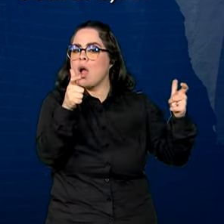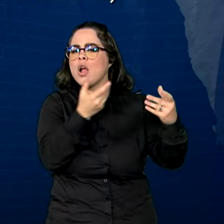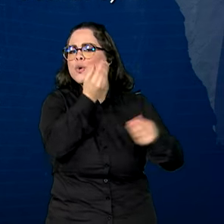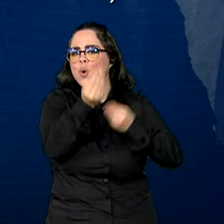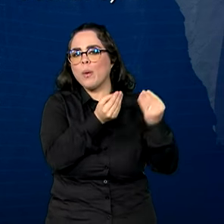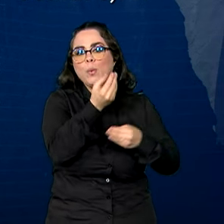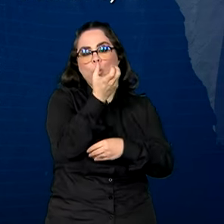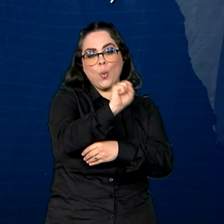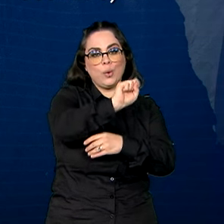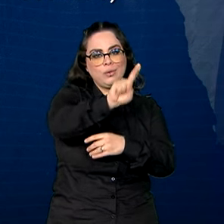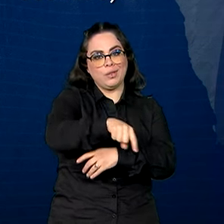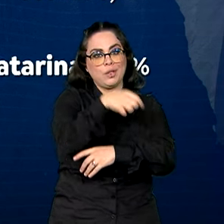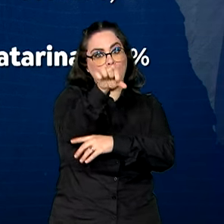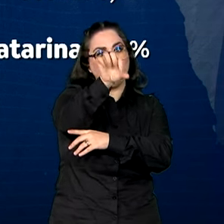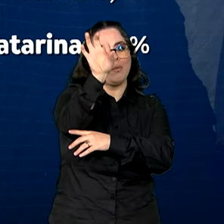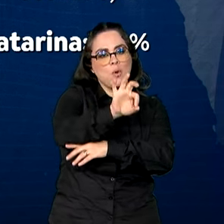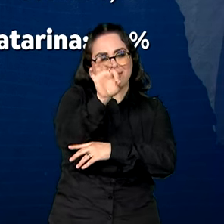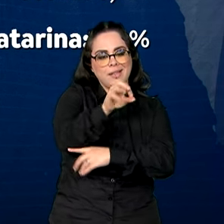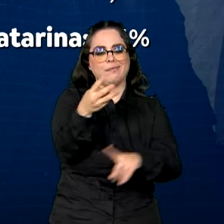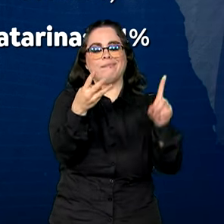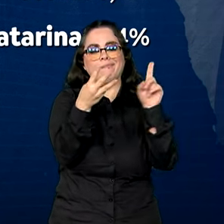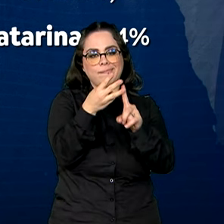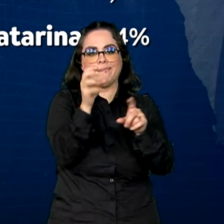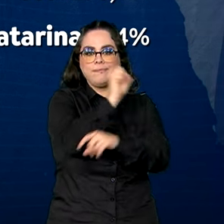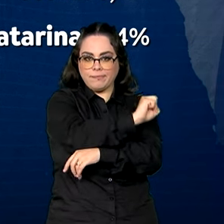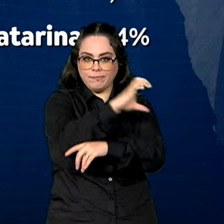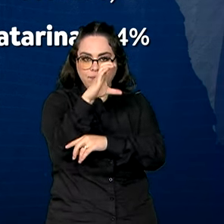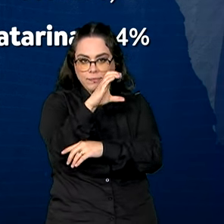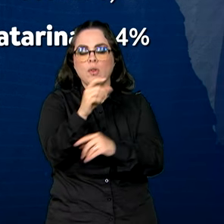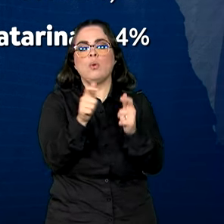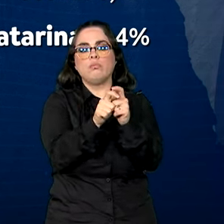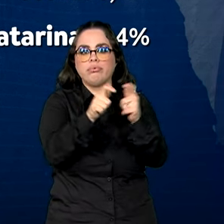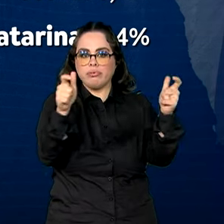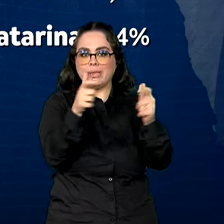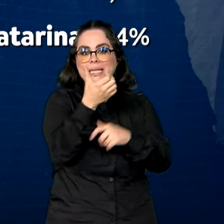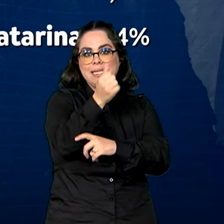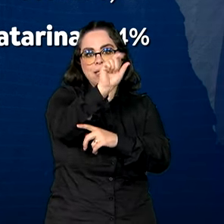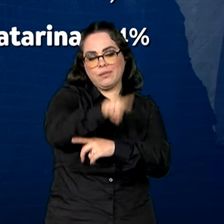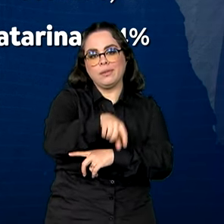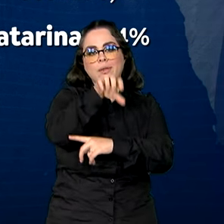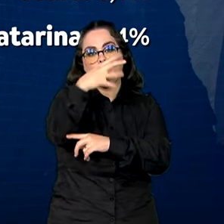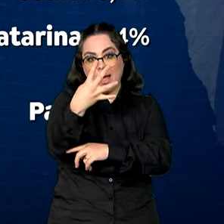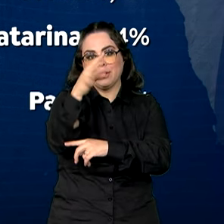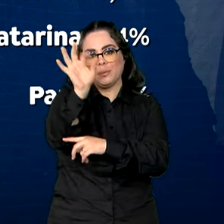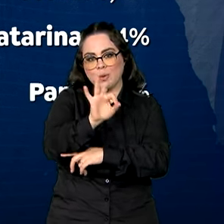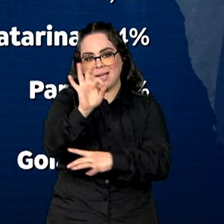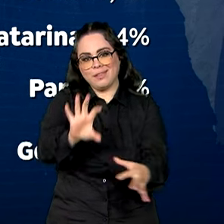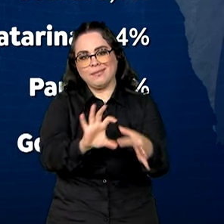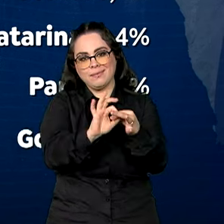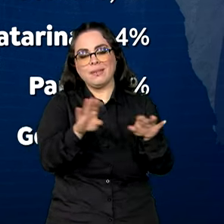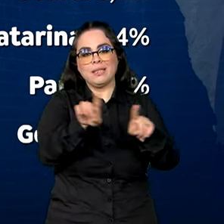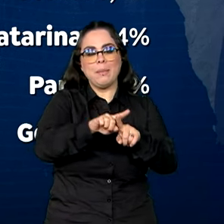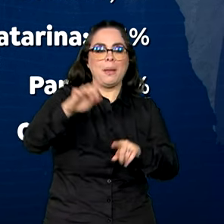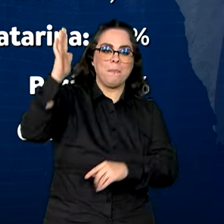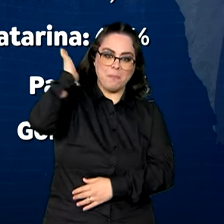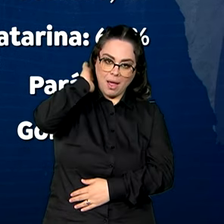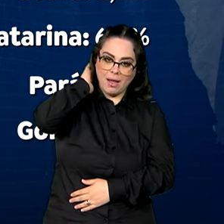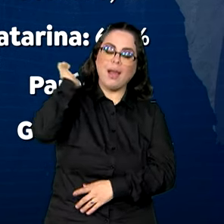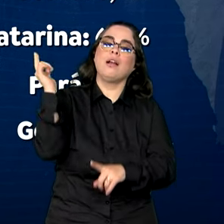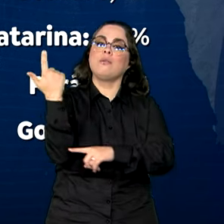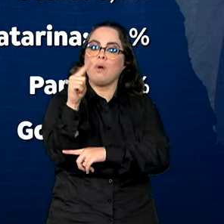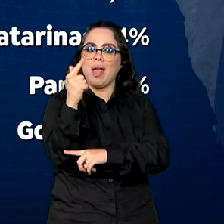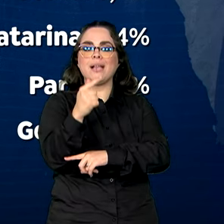8,9%, Santa Catarina, que cresceu 6,4%, e Pará e Goiás,